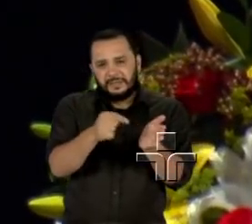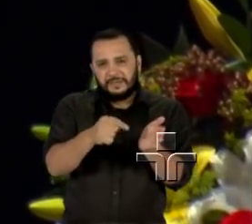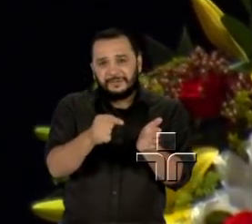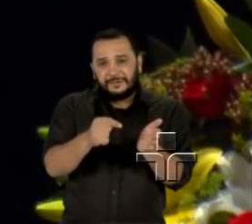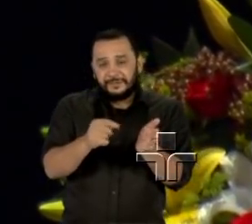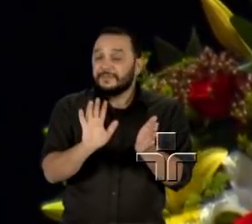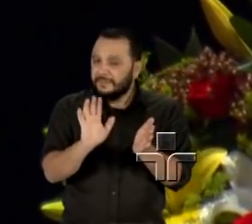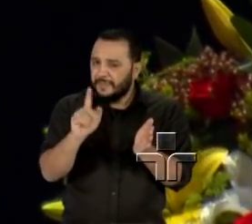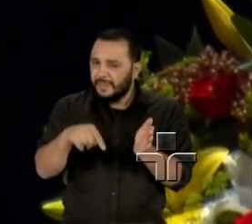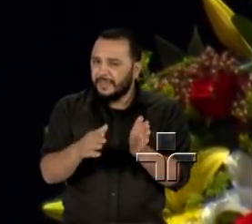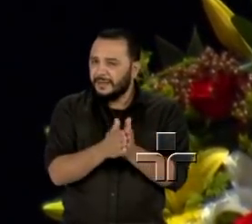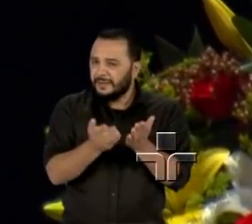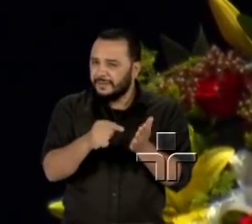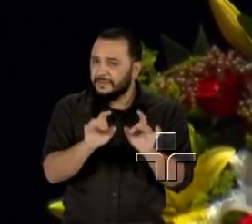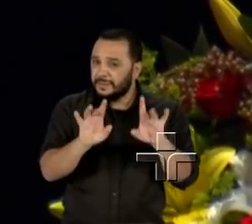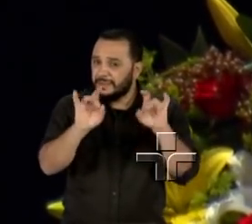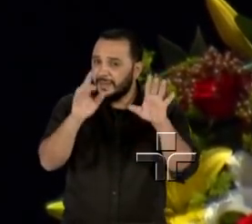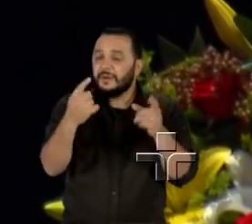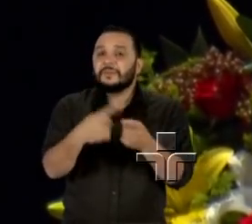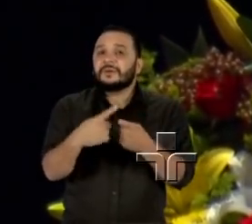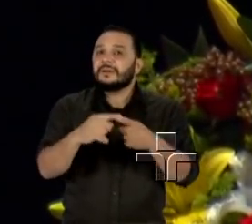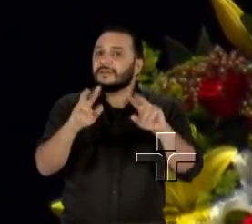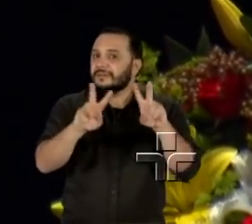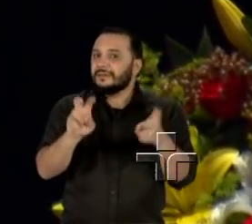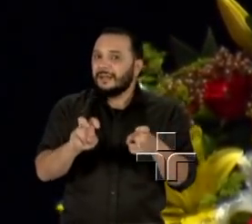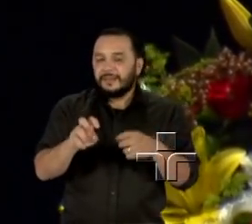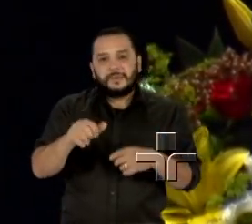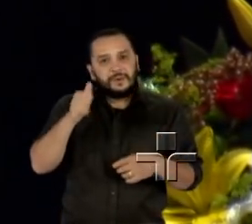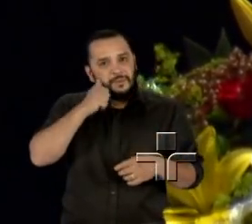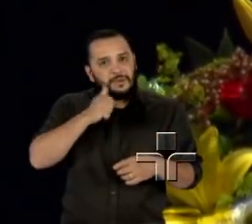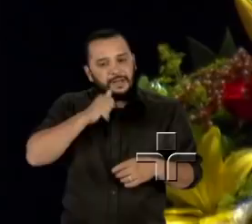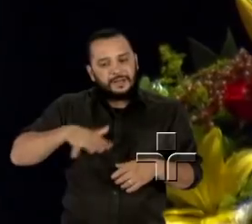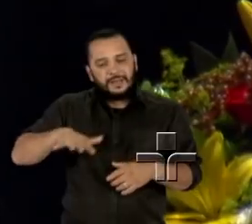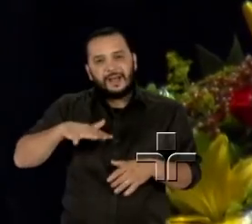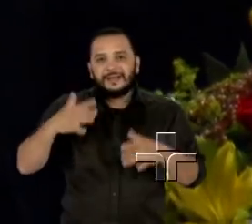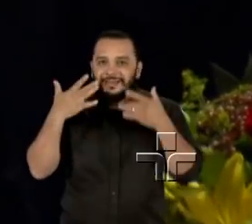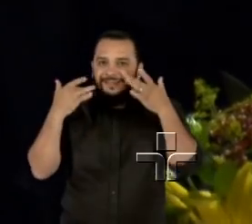um livro especial, porque sobre uma mulher de teatro.